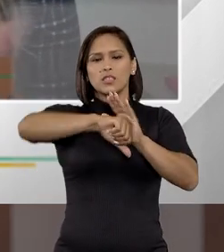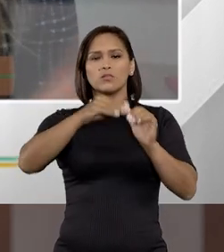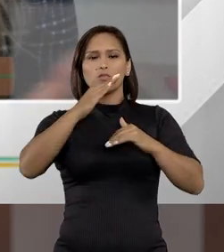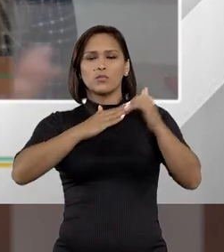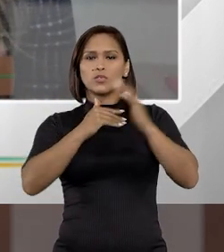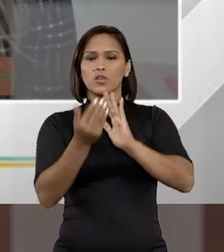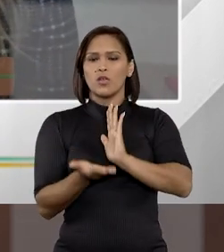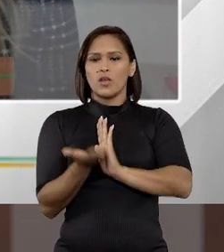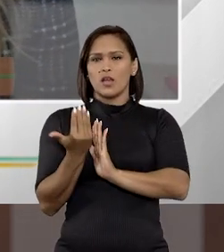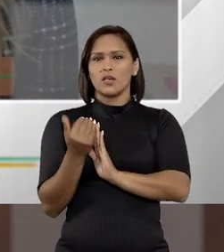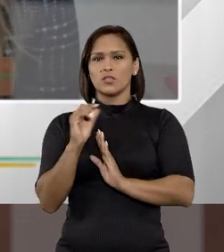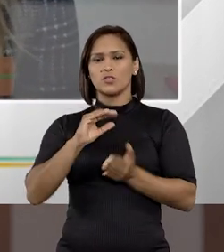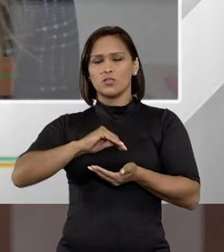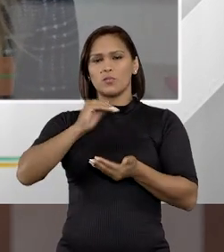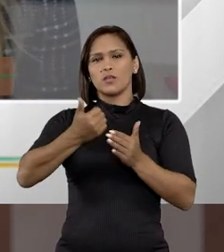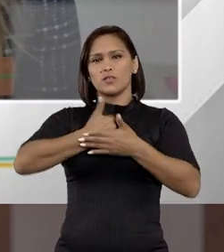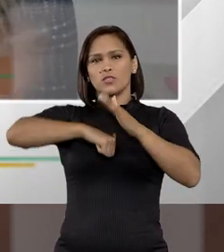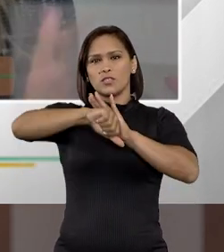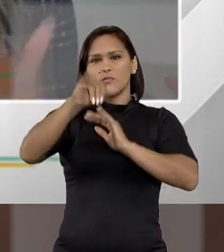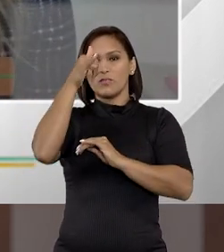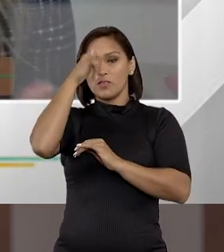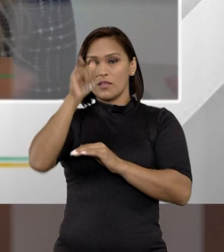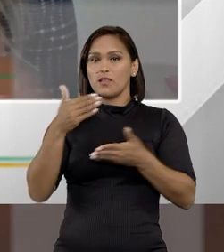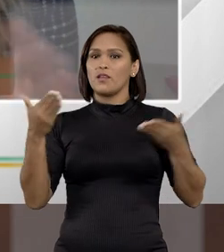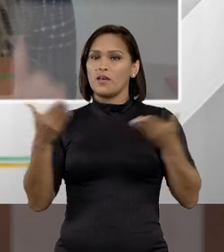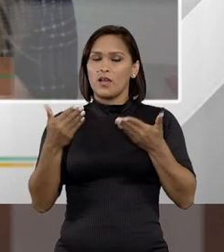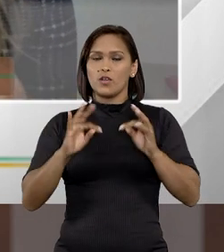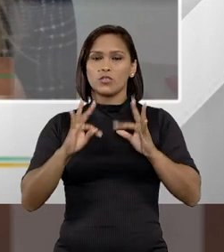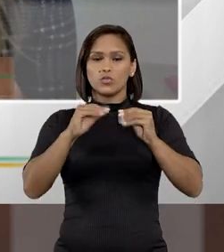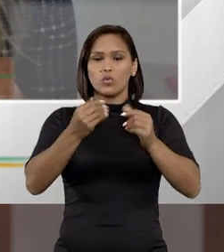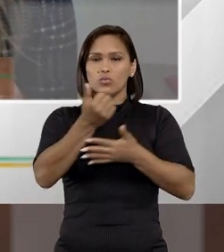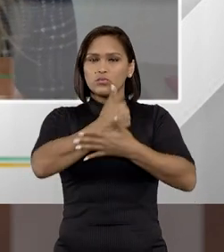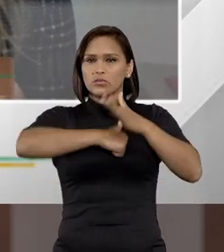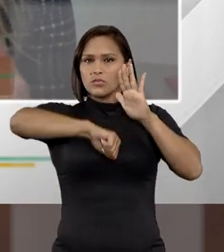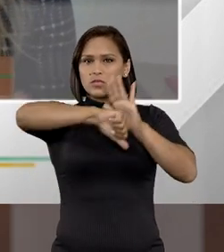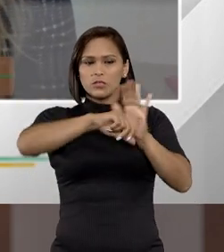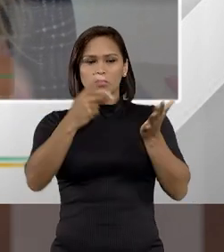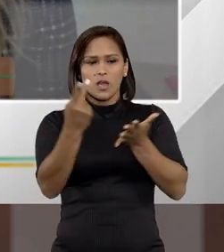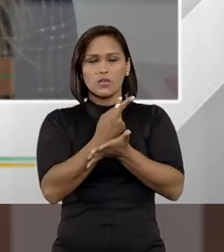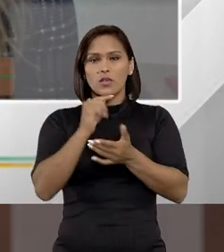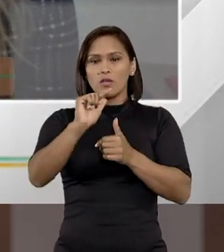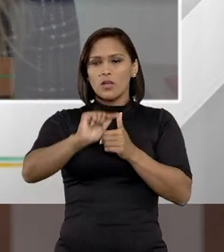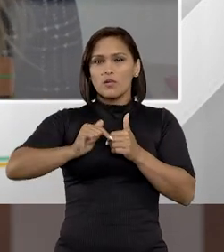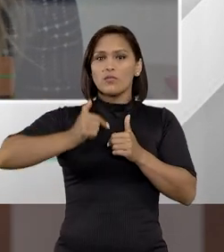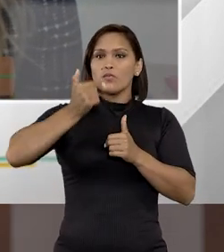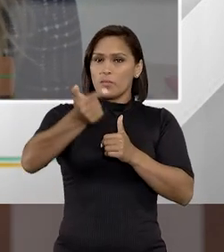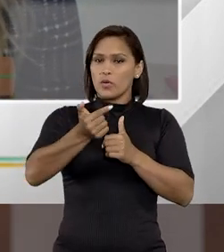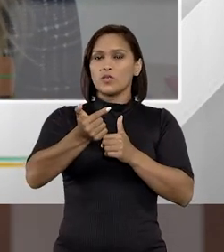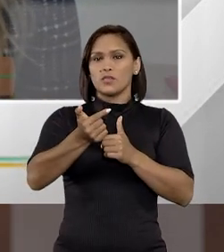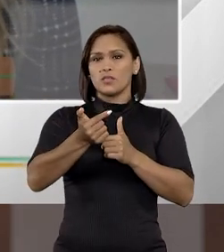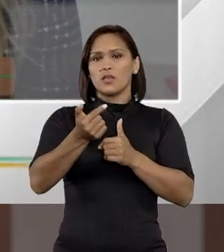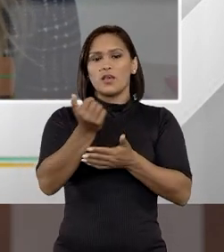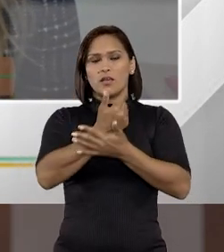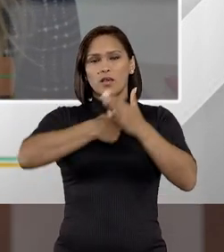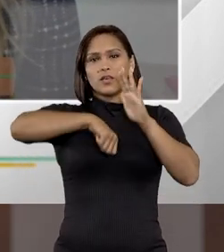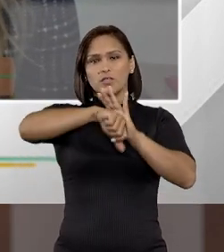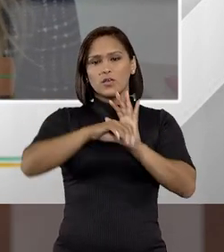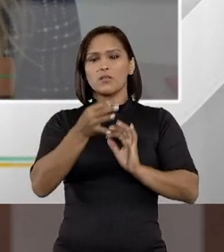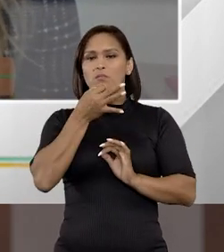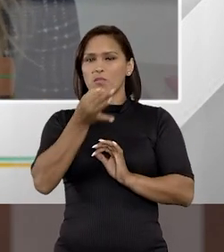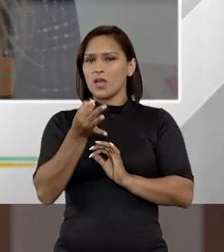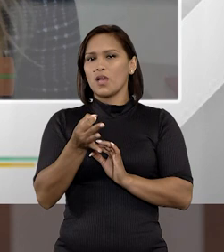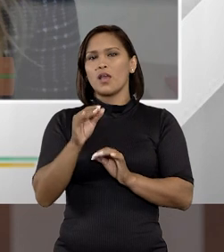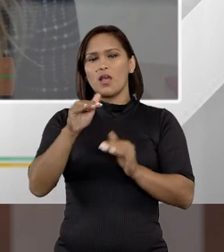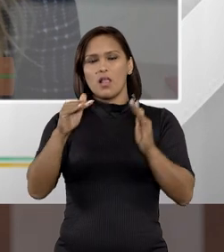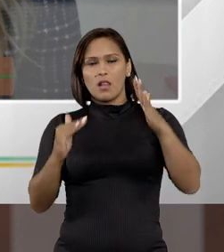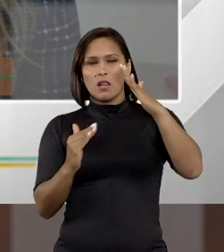cometidos antes, né, da vigência do pacote anticrime. Agora, todos os crimes que foram cometidos depois, são crimes que estão sujeitos